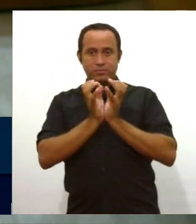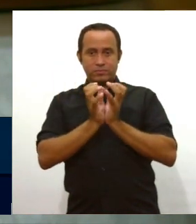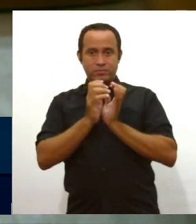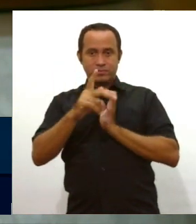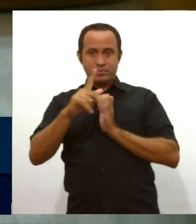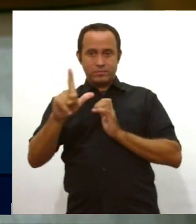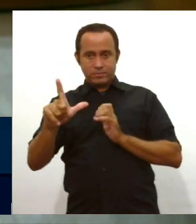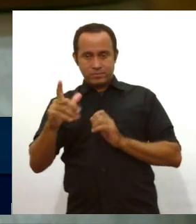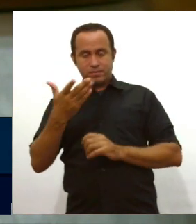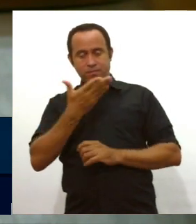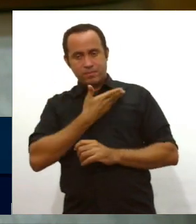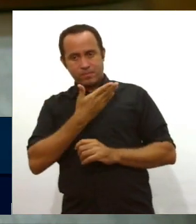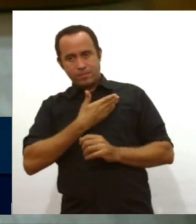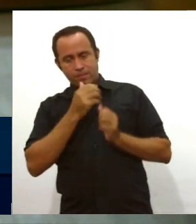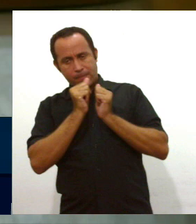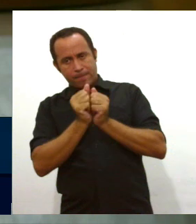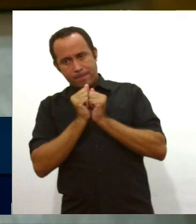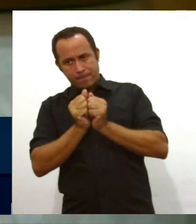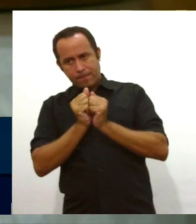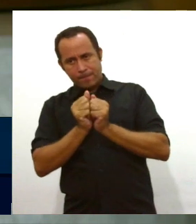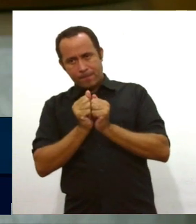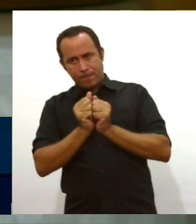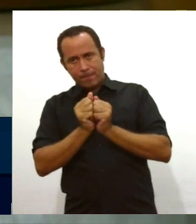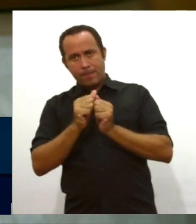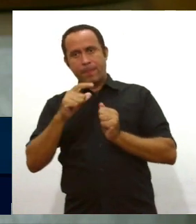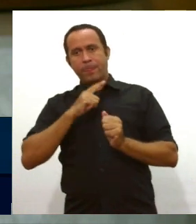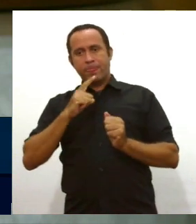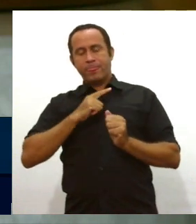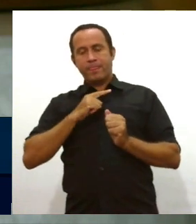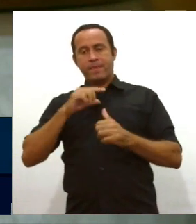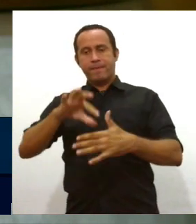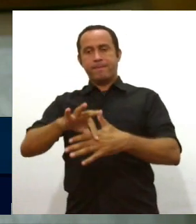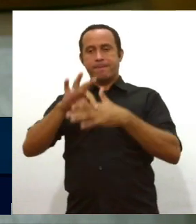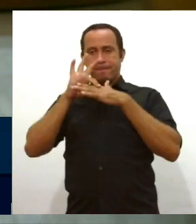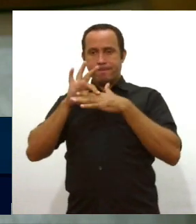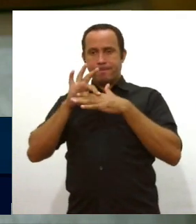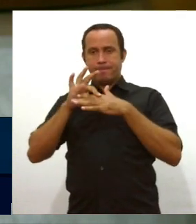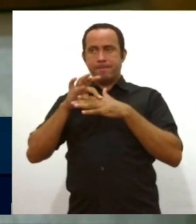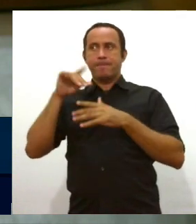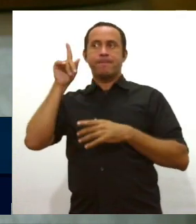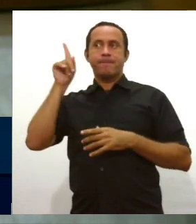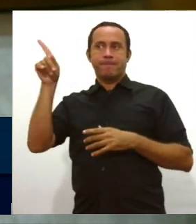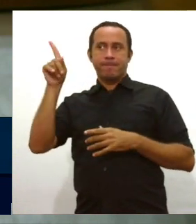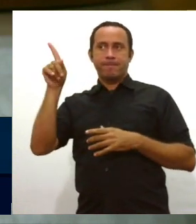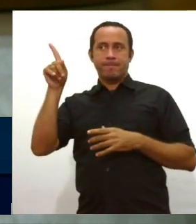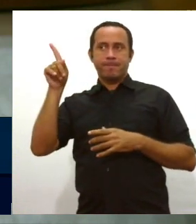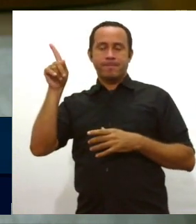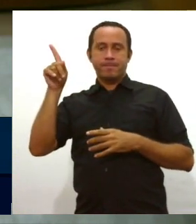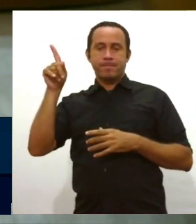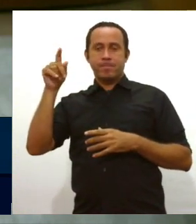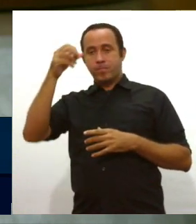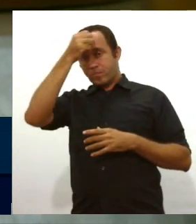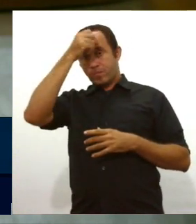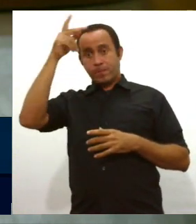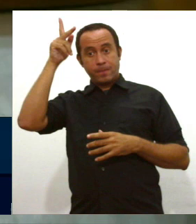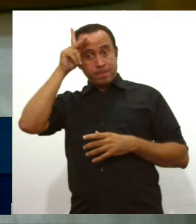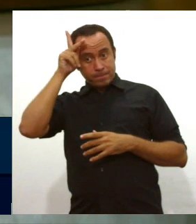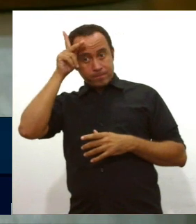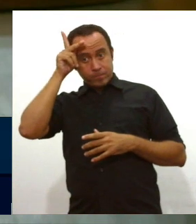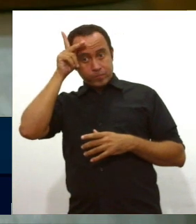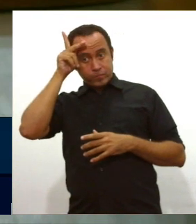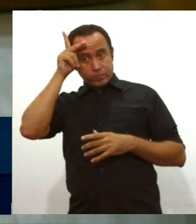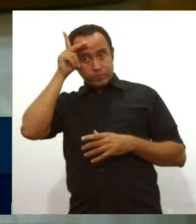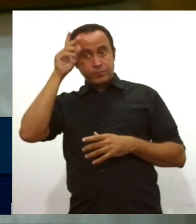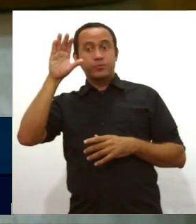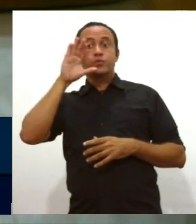com o Patriotas, onde coube a indicação dele, como candidato a prefeito da cidade de Nossa Senhora do